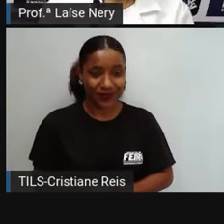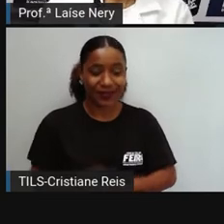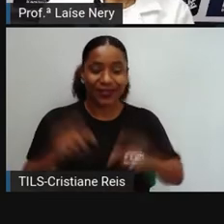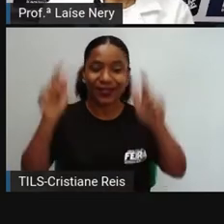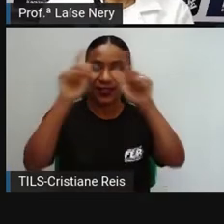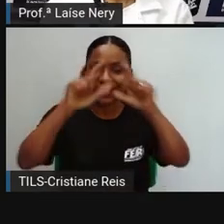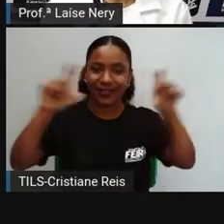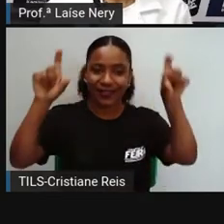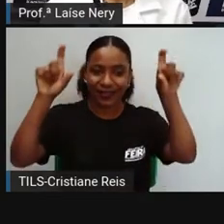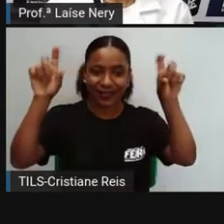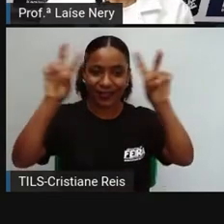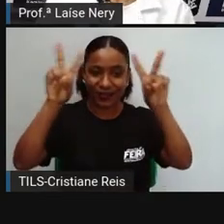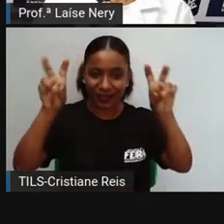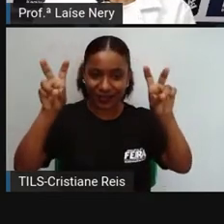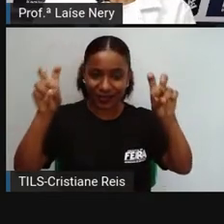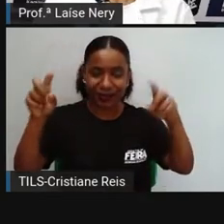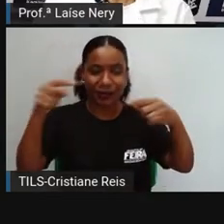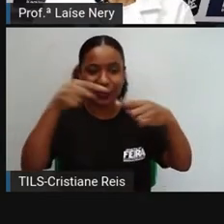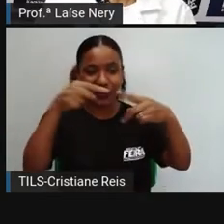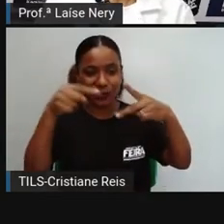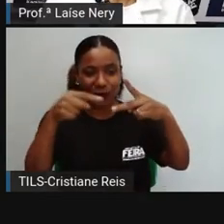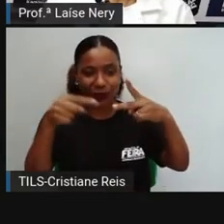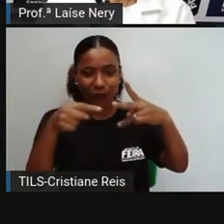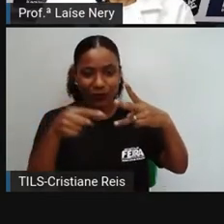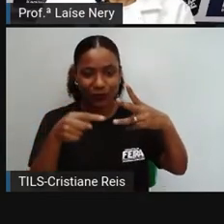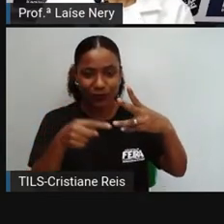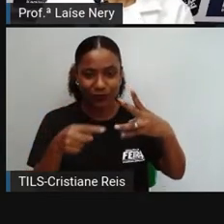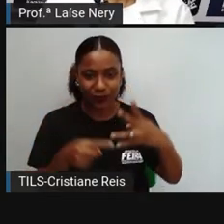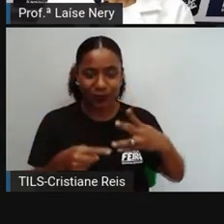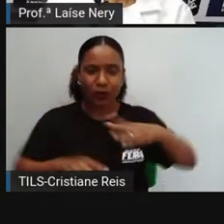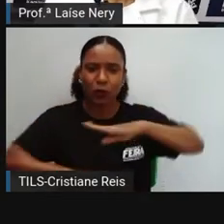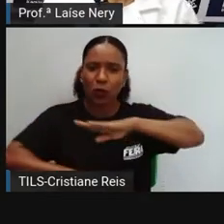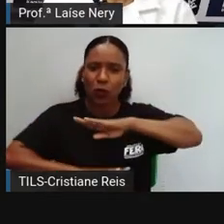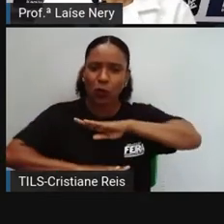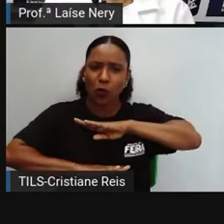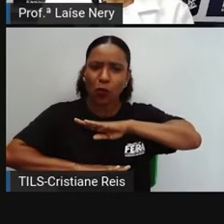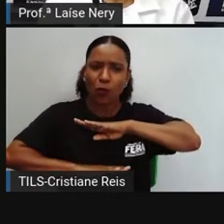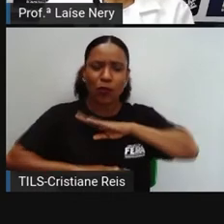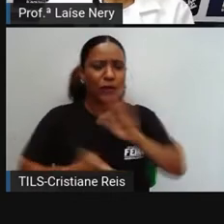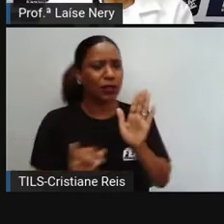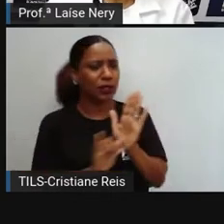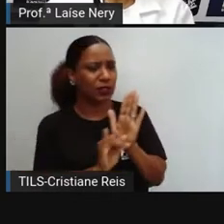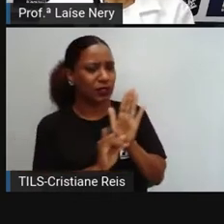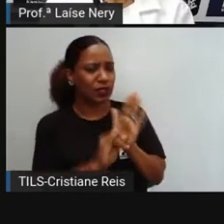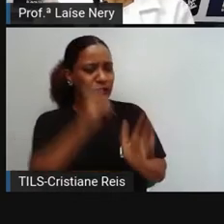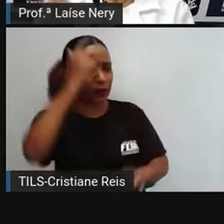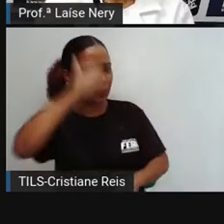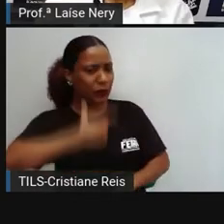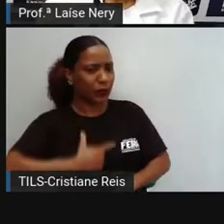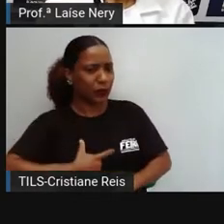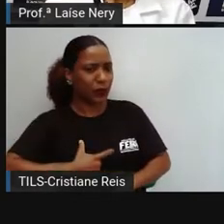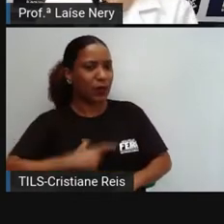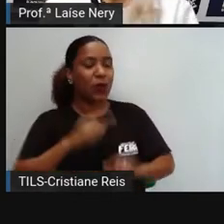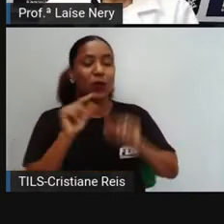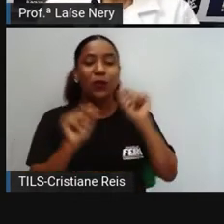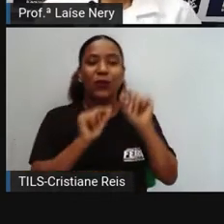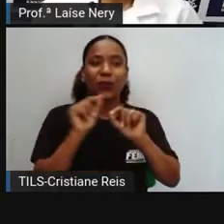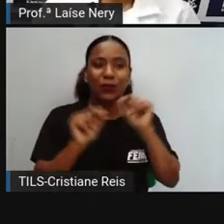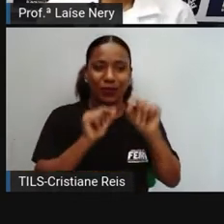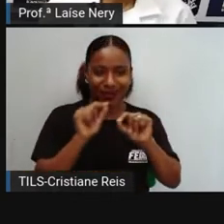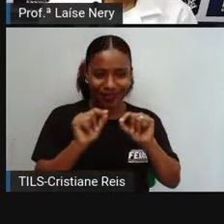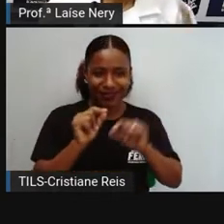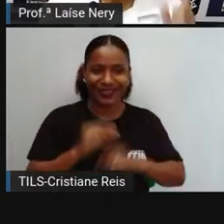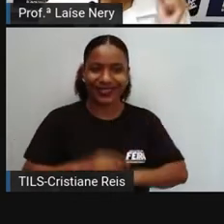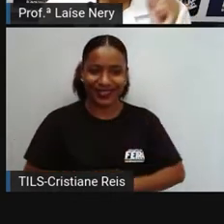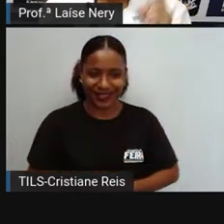falando sobre essa relação, né? Qual a relação que o corpo tem com a nossa identidade. Então, nós